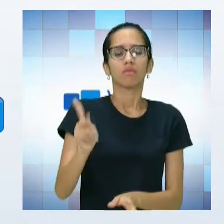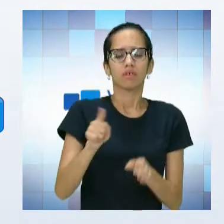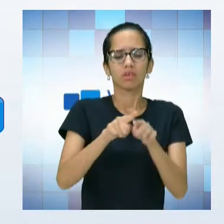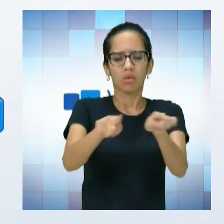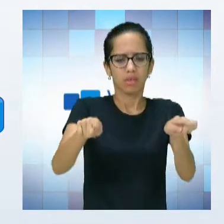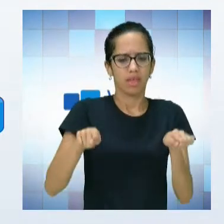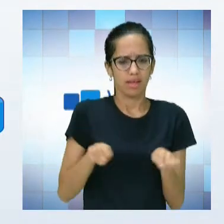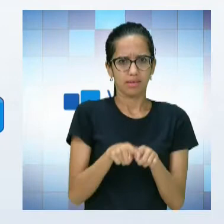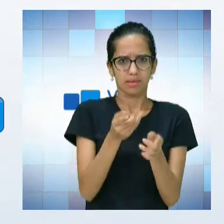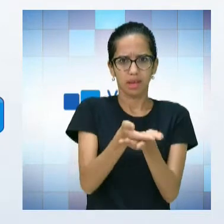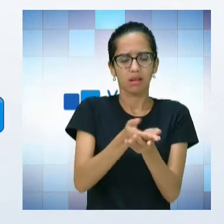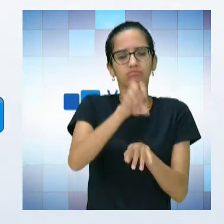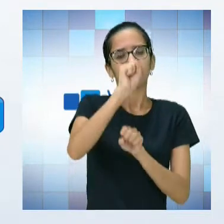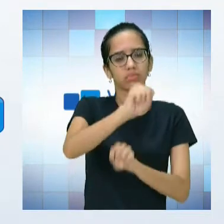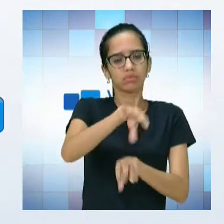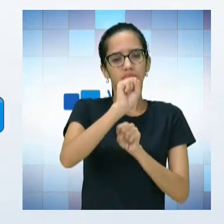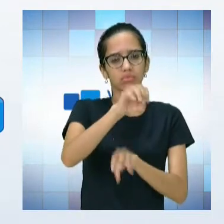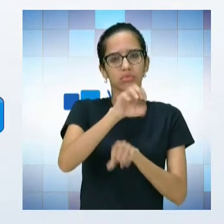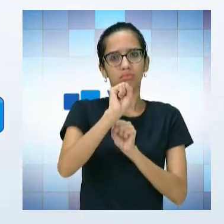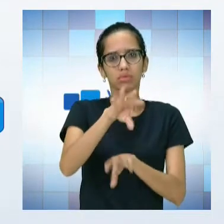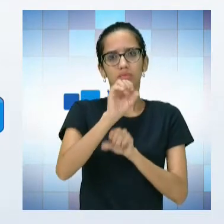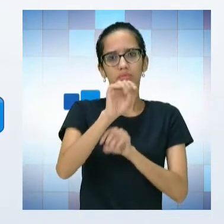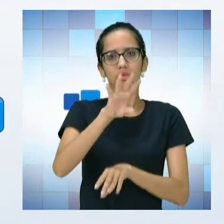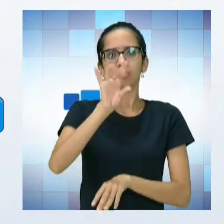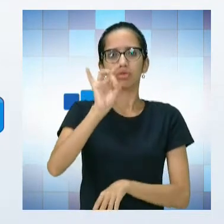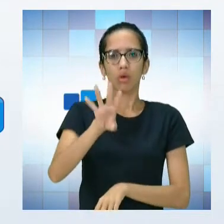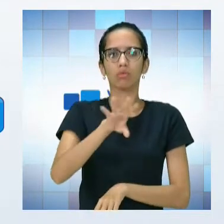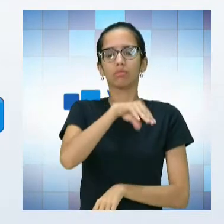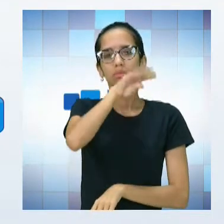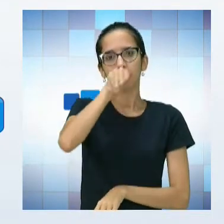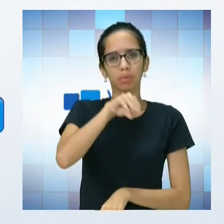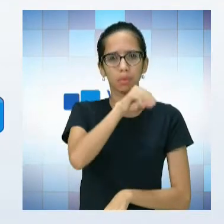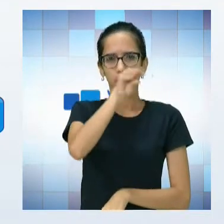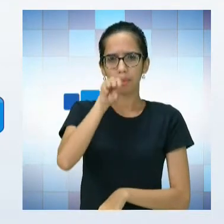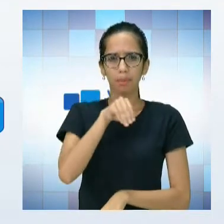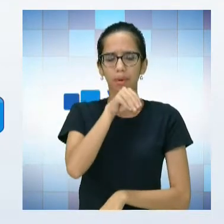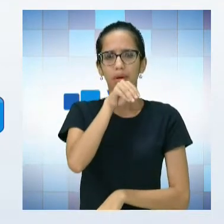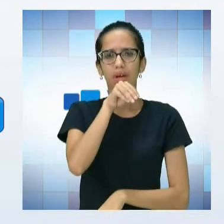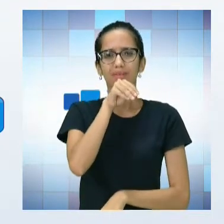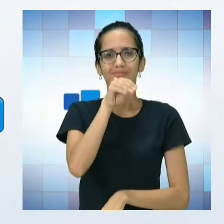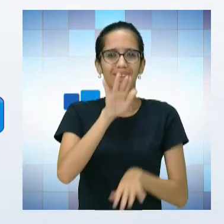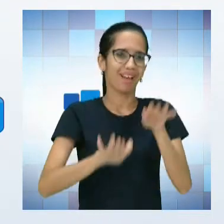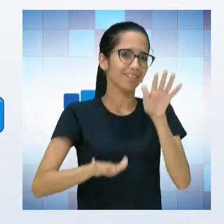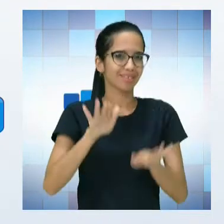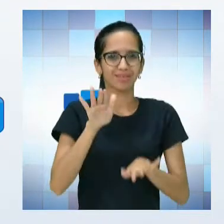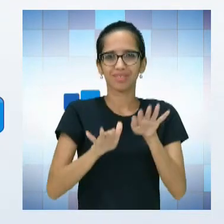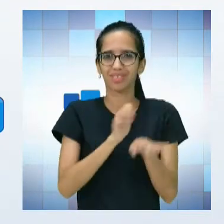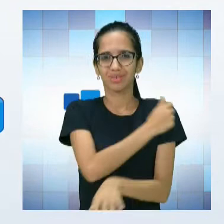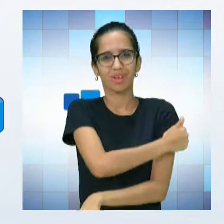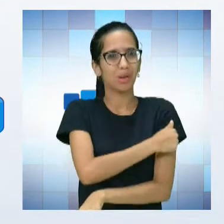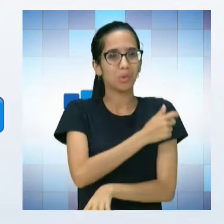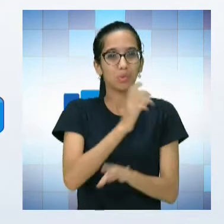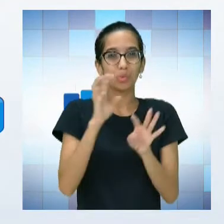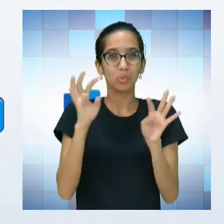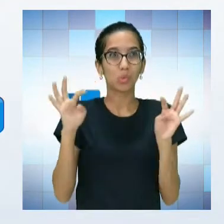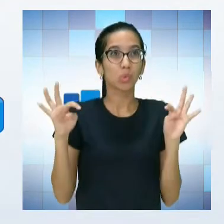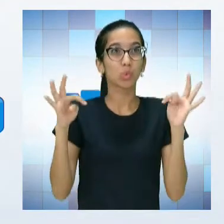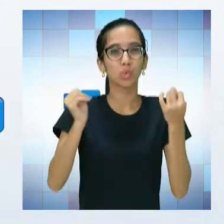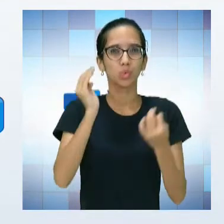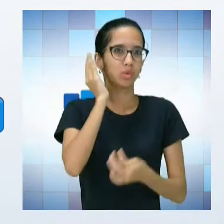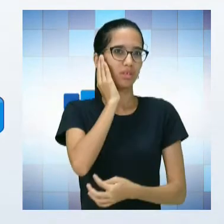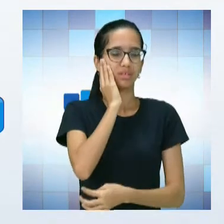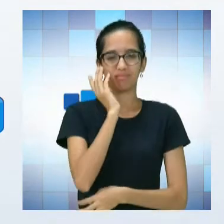apenas usando a oratória, nem sempre o aluno compreende o que ele está ensinando.